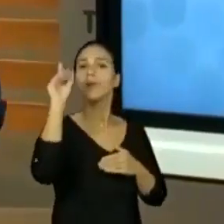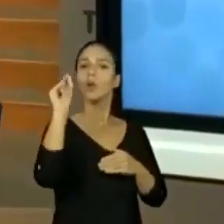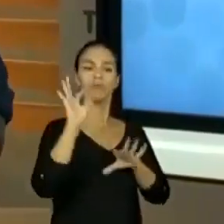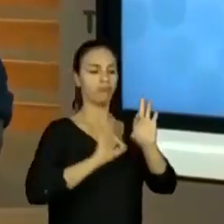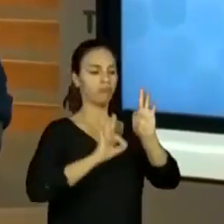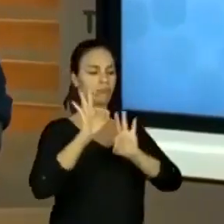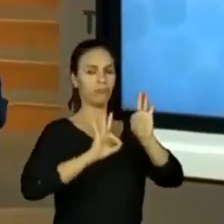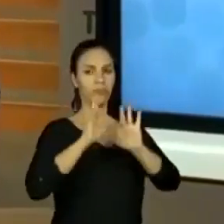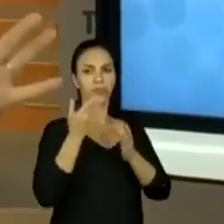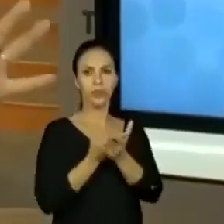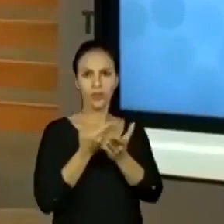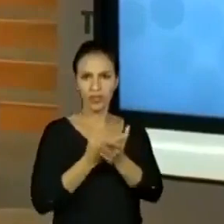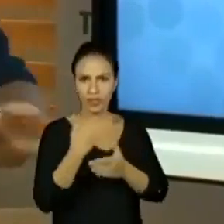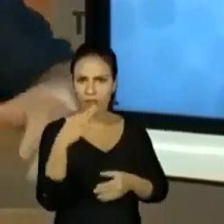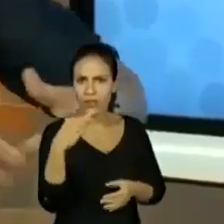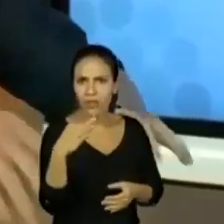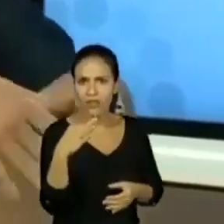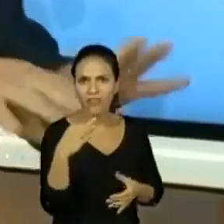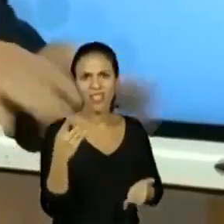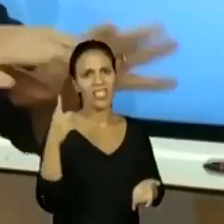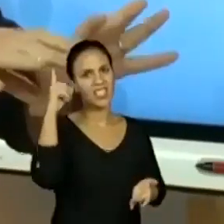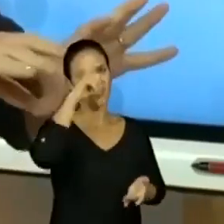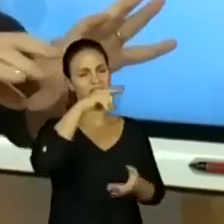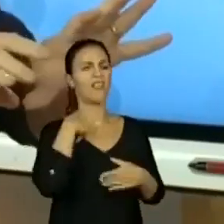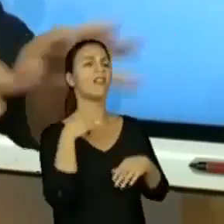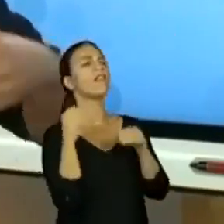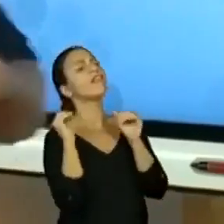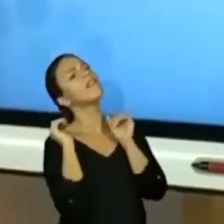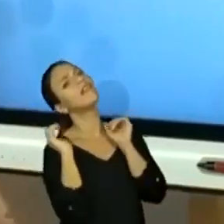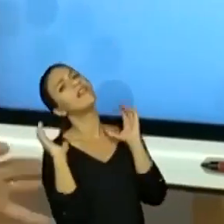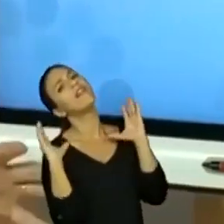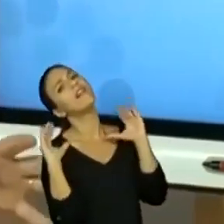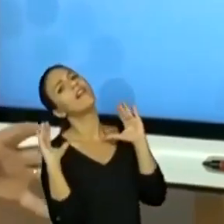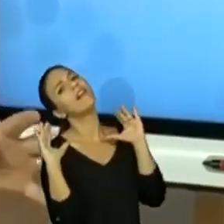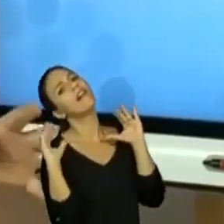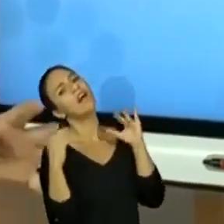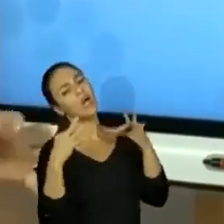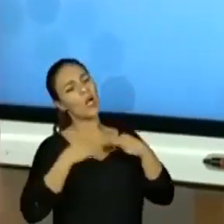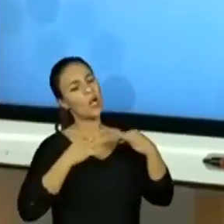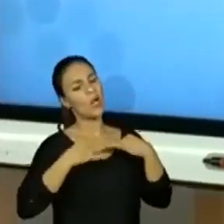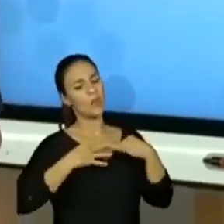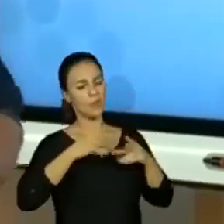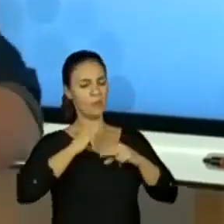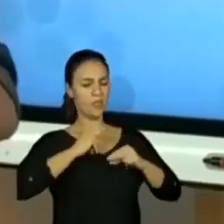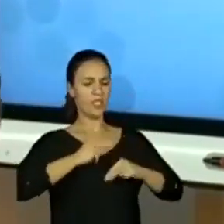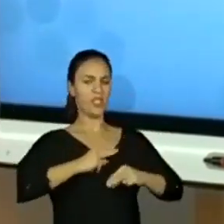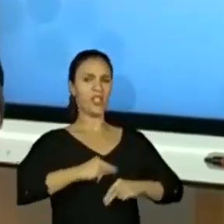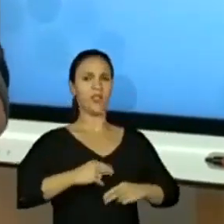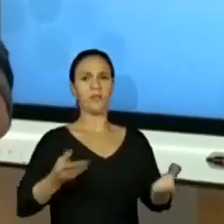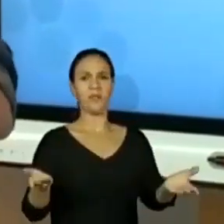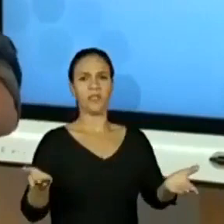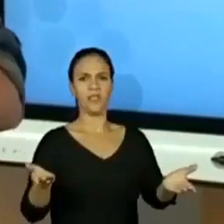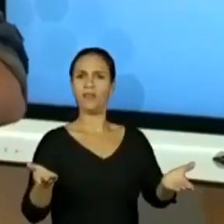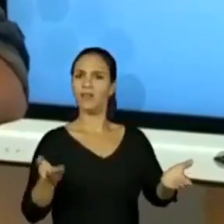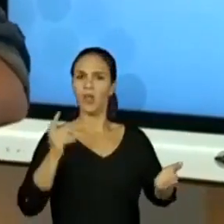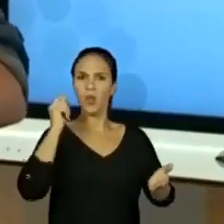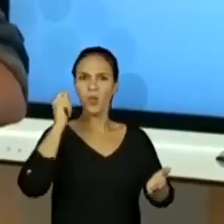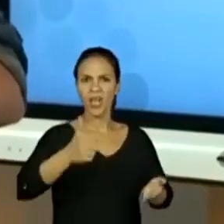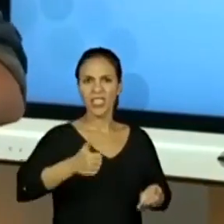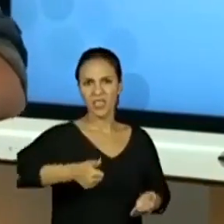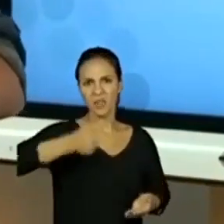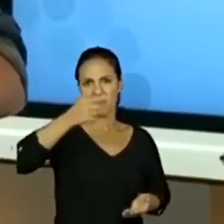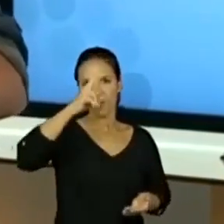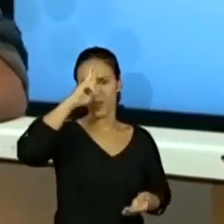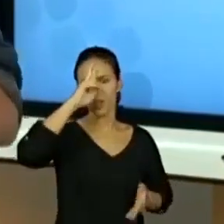para estudar. É muito difícil você ficar assim, sim, deitado, não trocar roupa, de pijama, já quase, meio